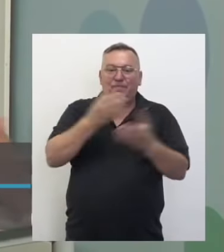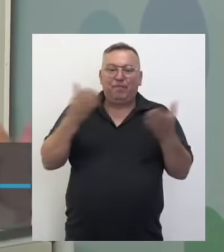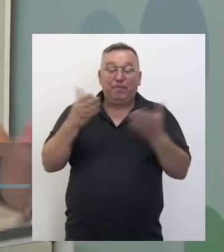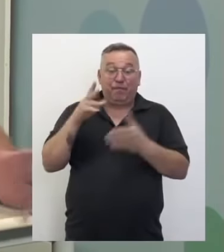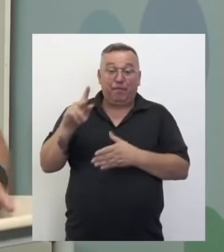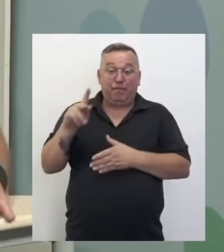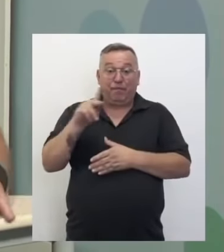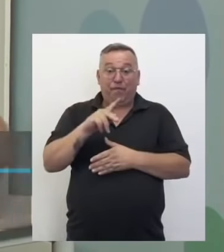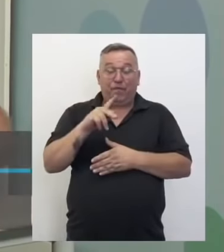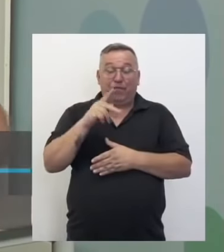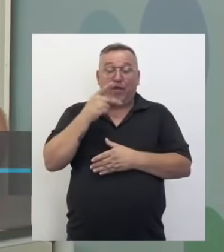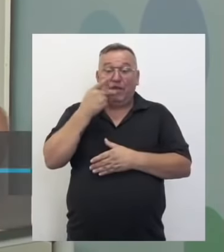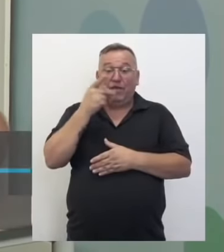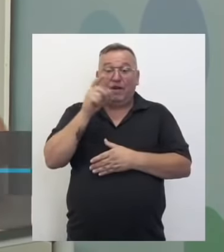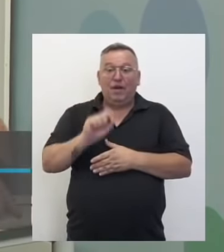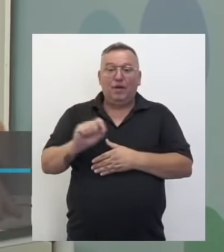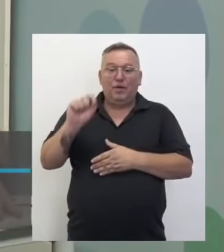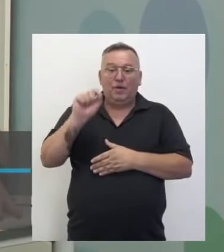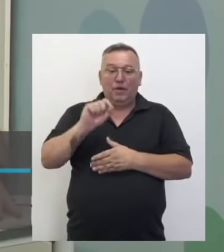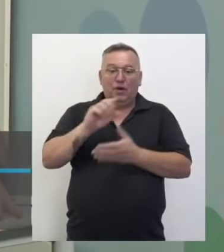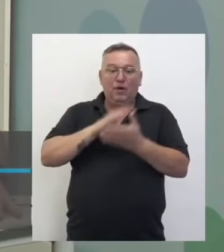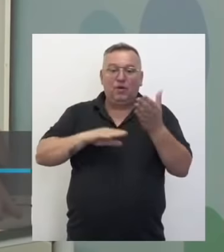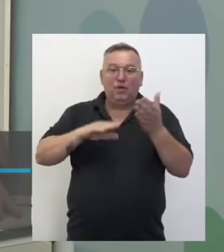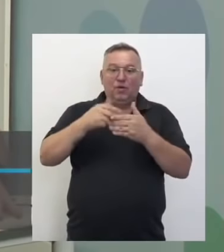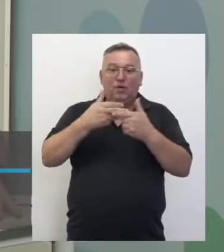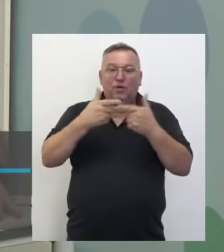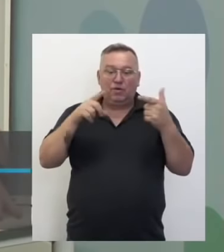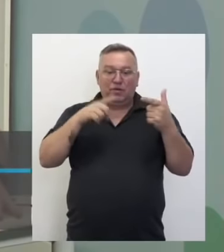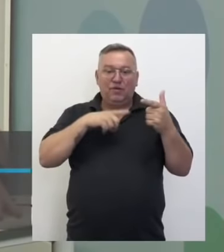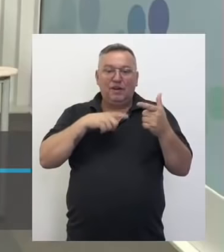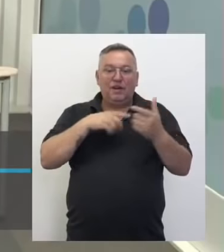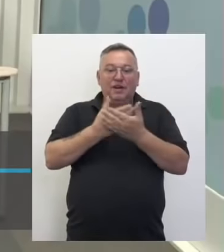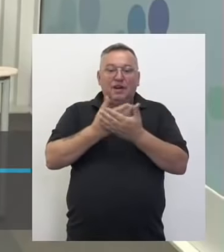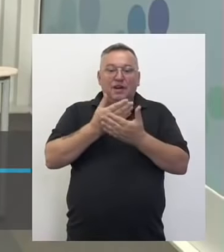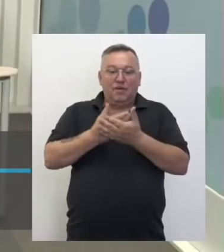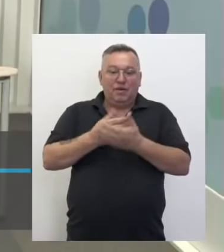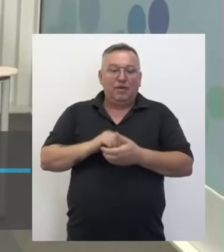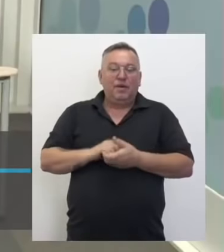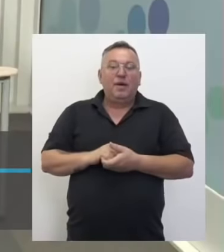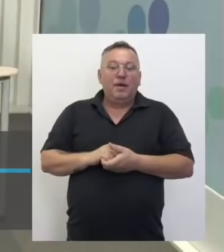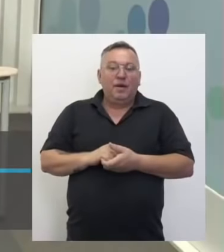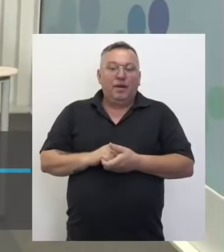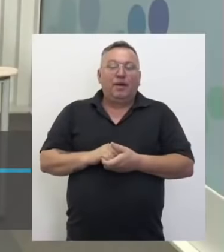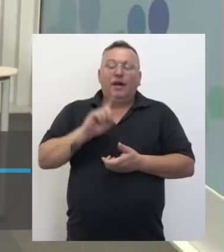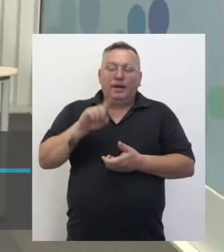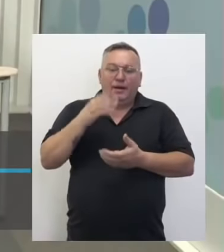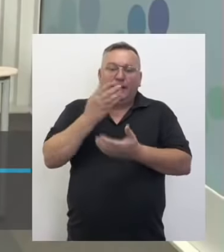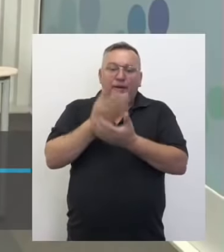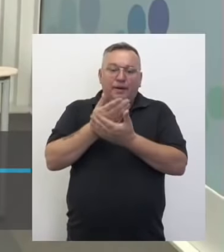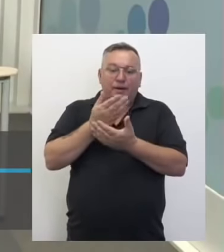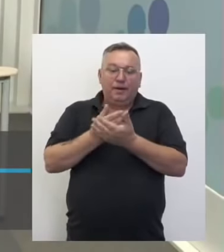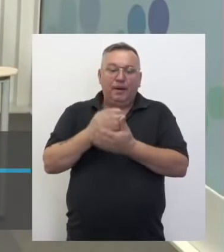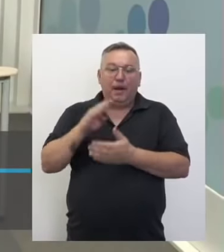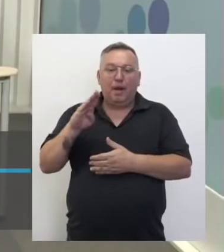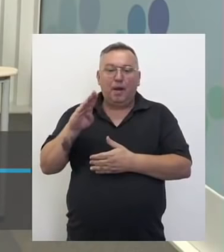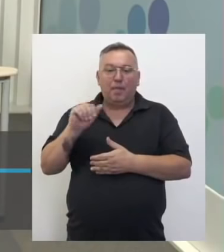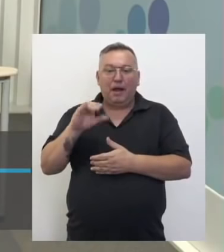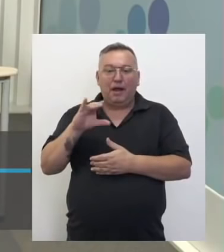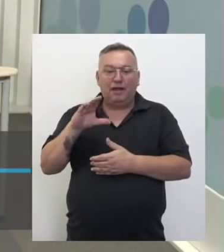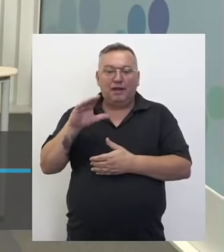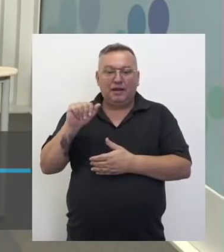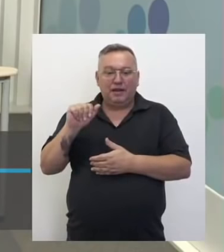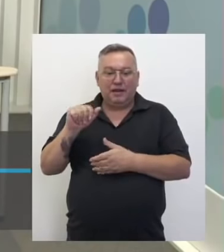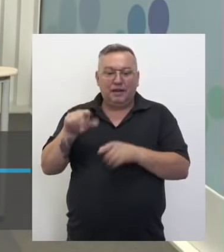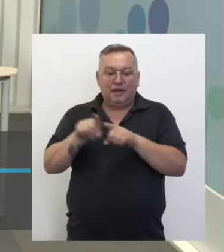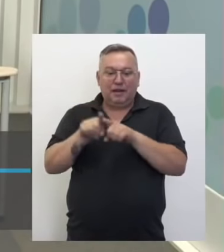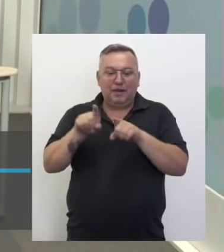professora vai passar aí todos os itens que nós vamos ter nessa aula, né professora? Exatamente, é uma aula sobre bacias e redes